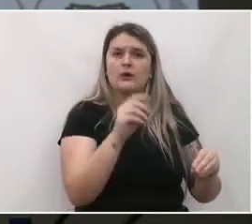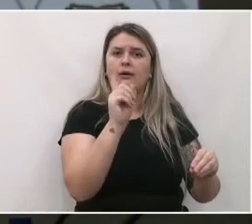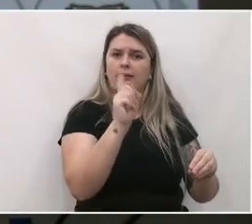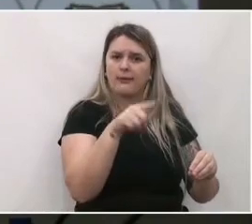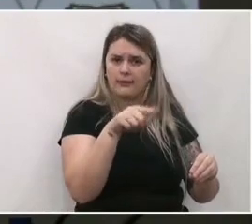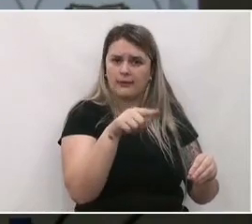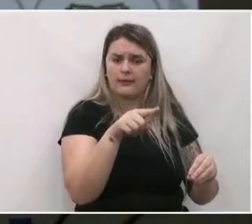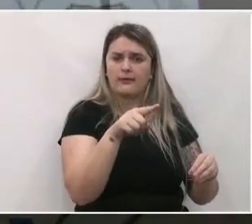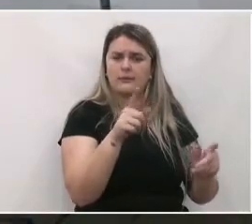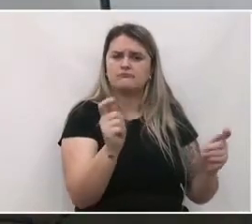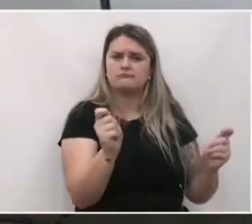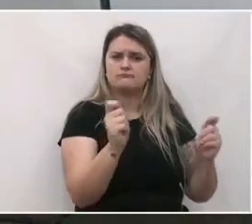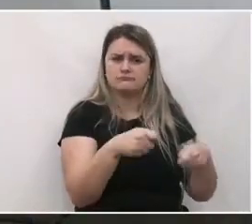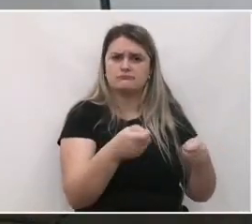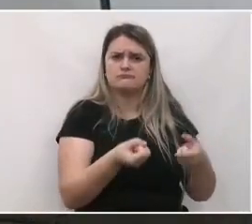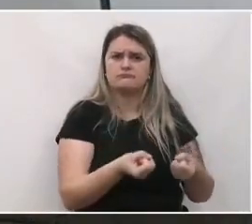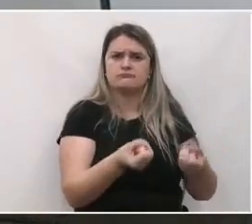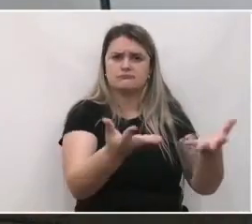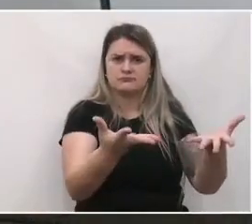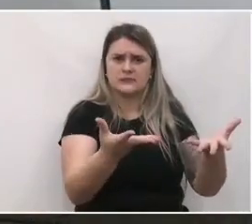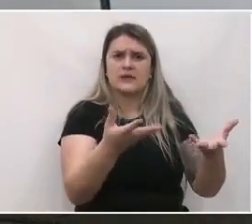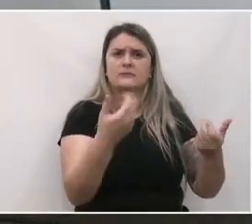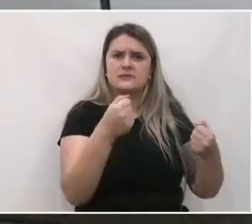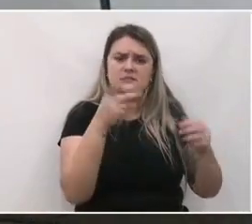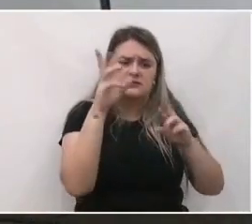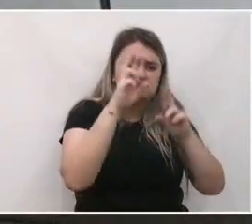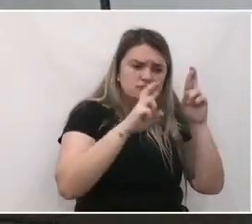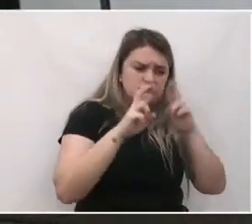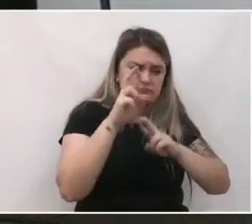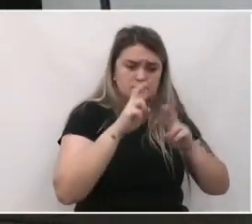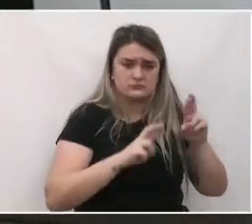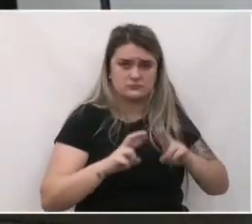ser compatibilizados com a revisão do plano diretor.